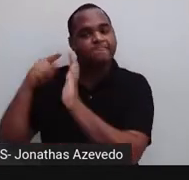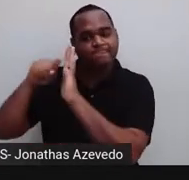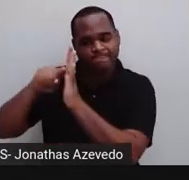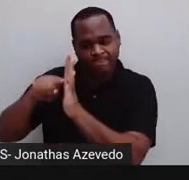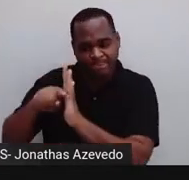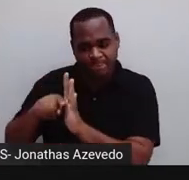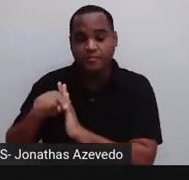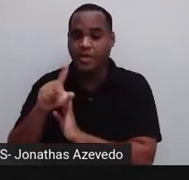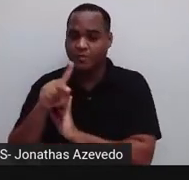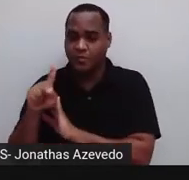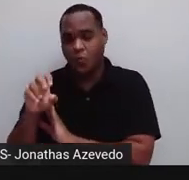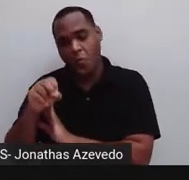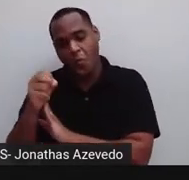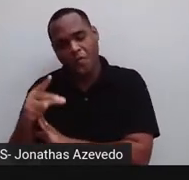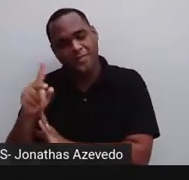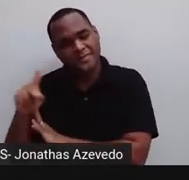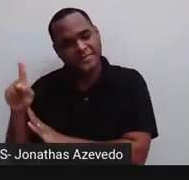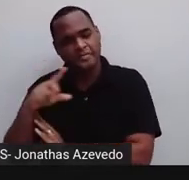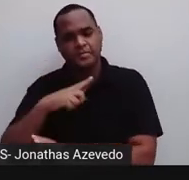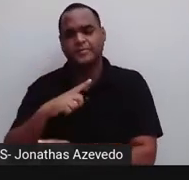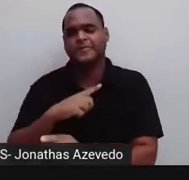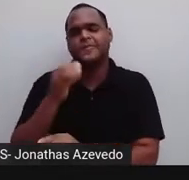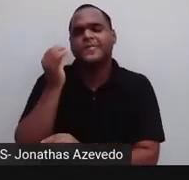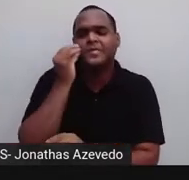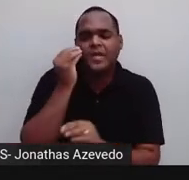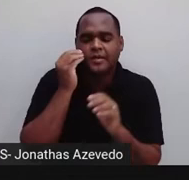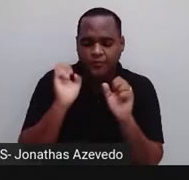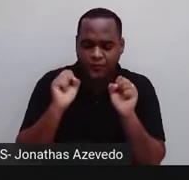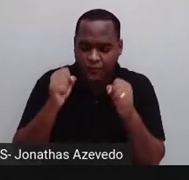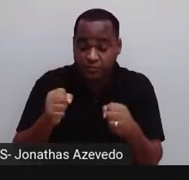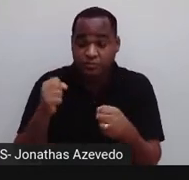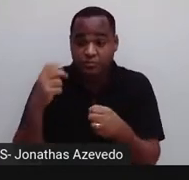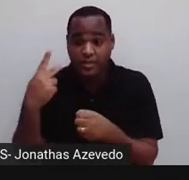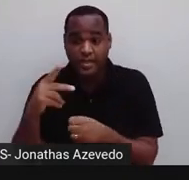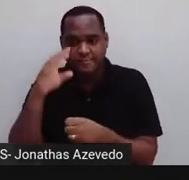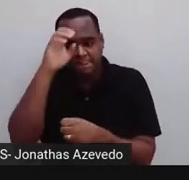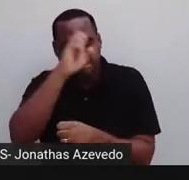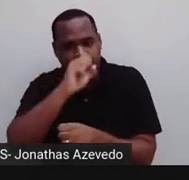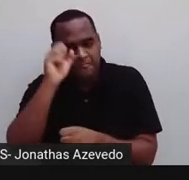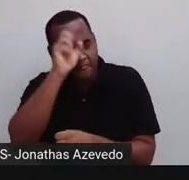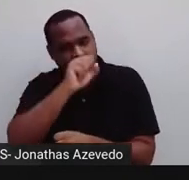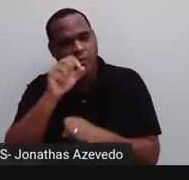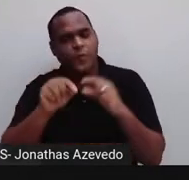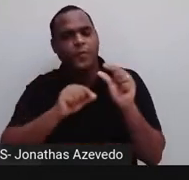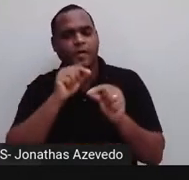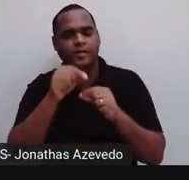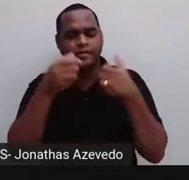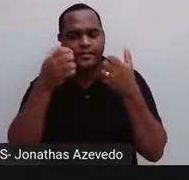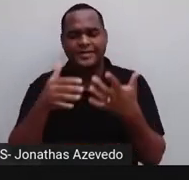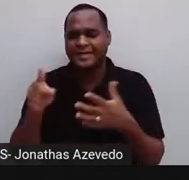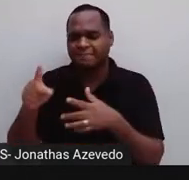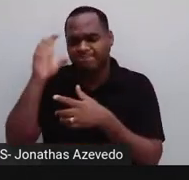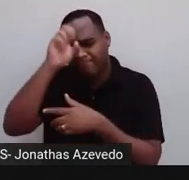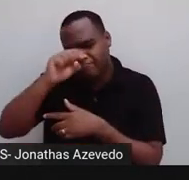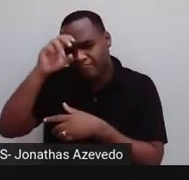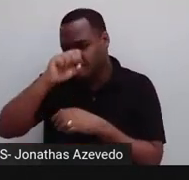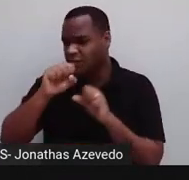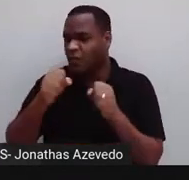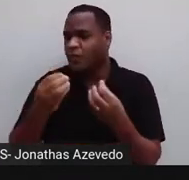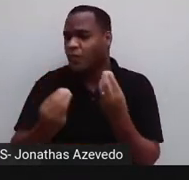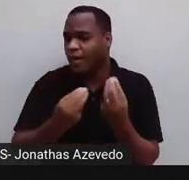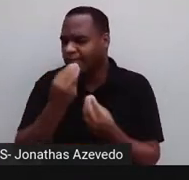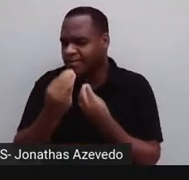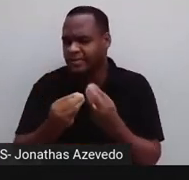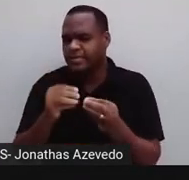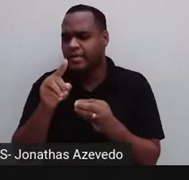ou a professora tentando entender o que o estudante aprendeu, como ele aprendeu, onde ele